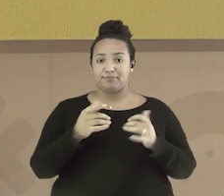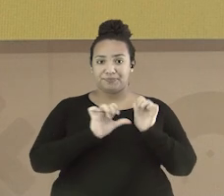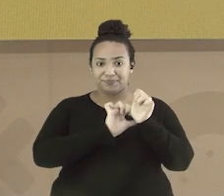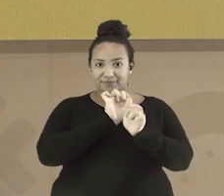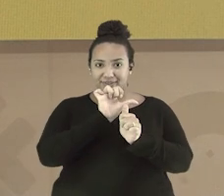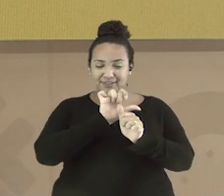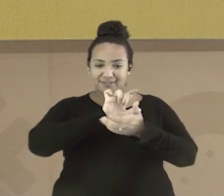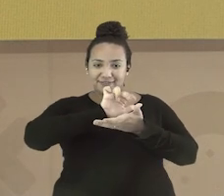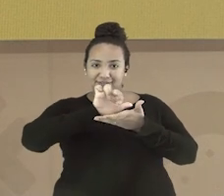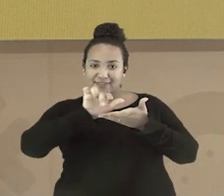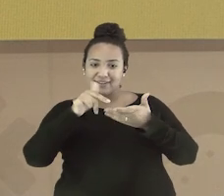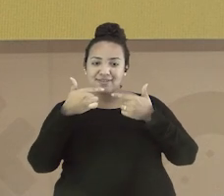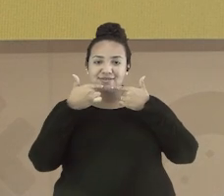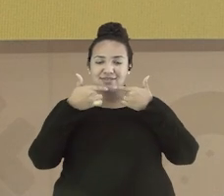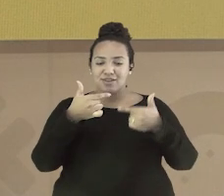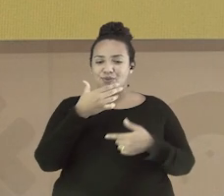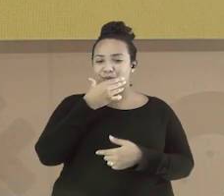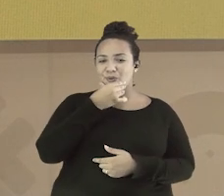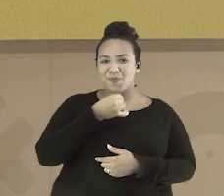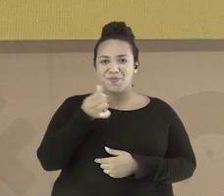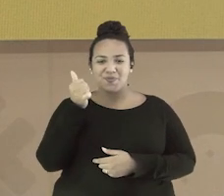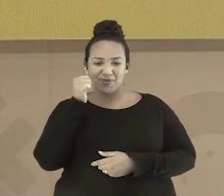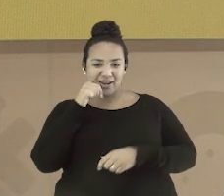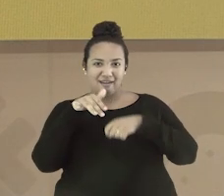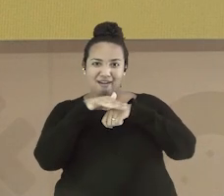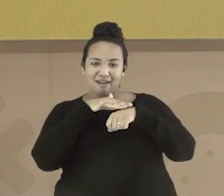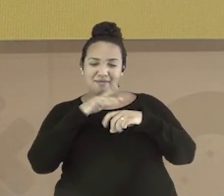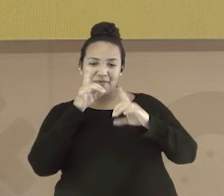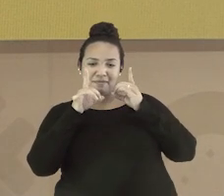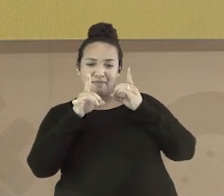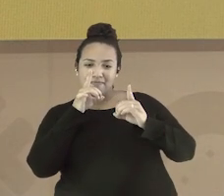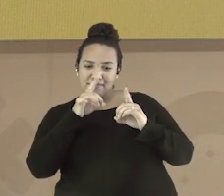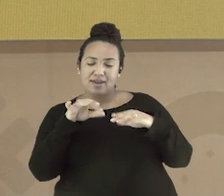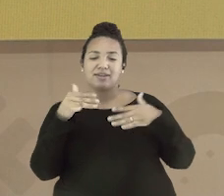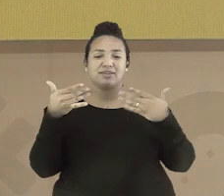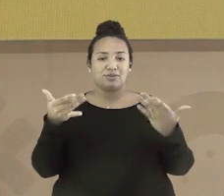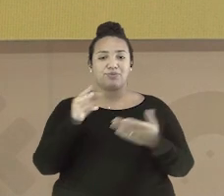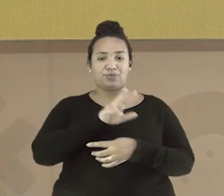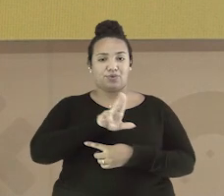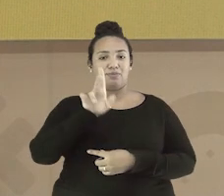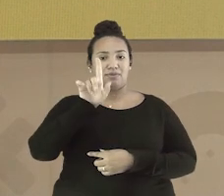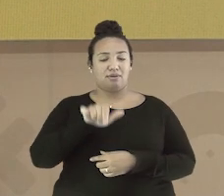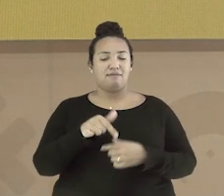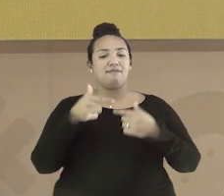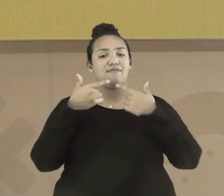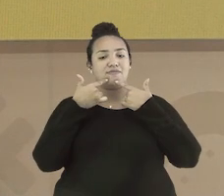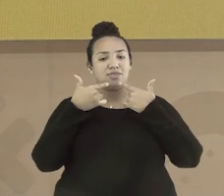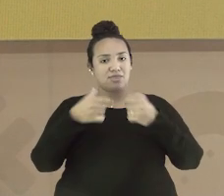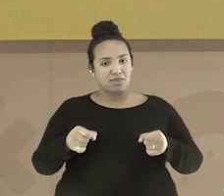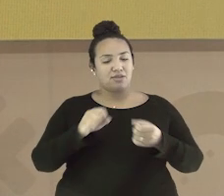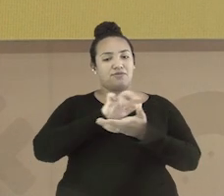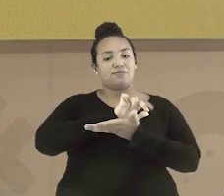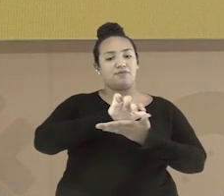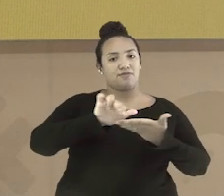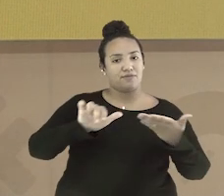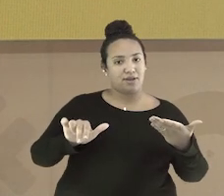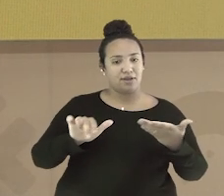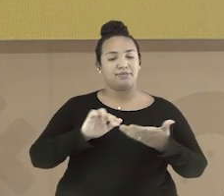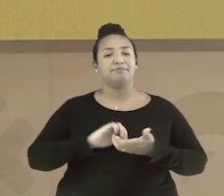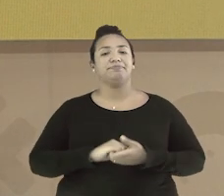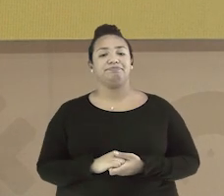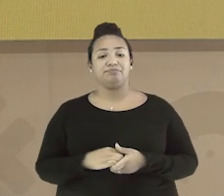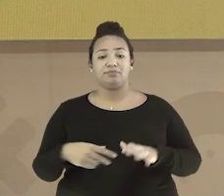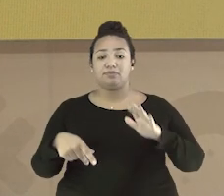ocorreu no diálogo entre Marta e Joaquim é o que chamamos de variedade linguística. São os